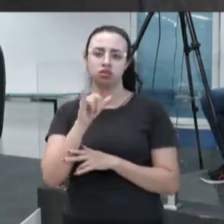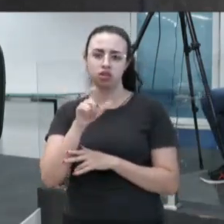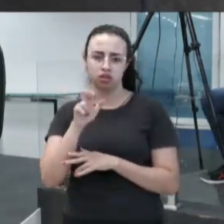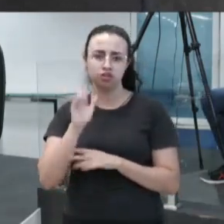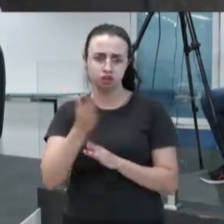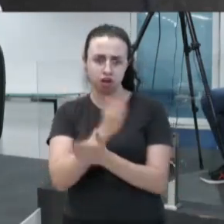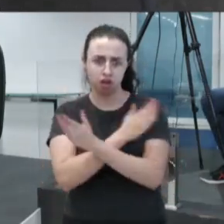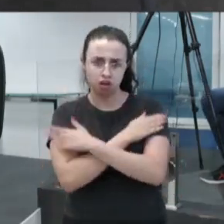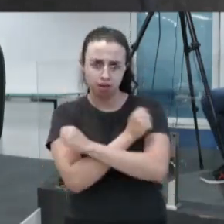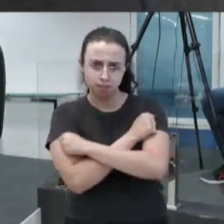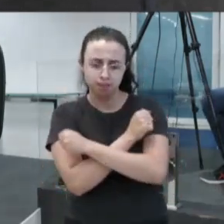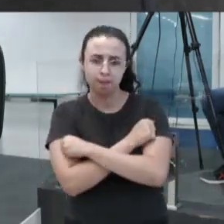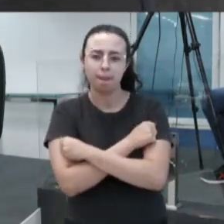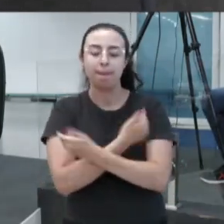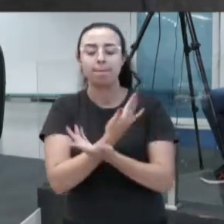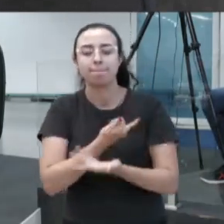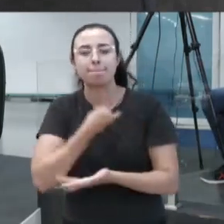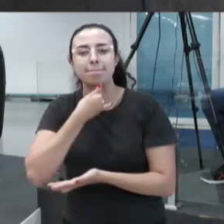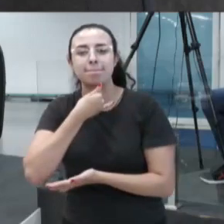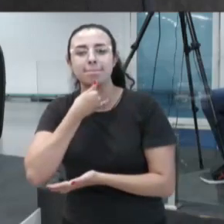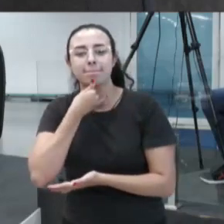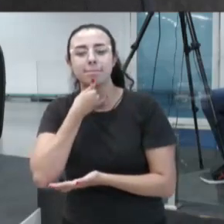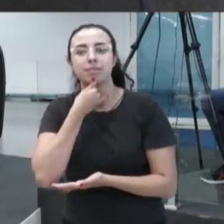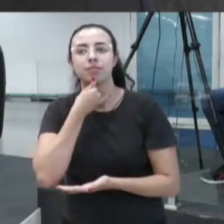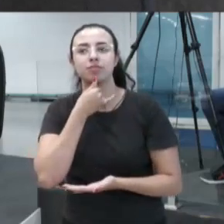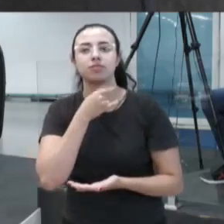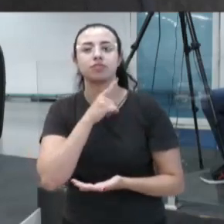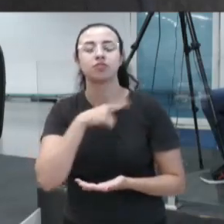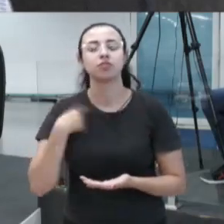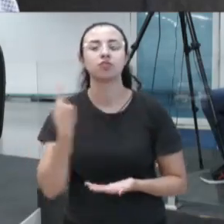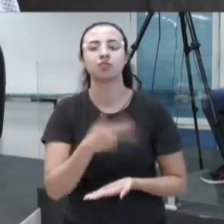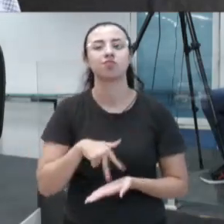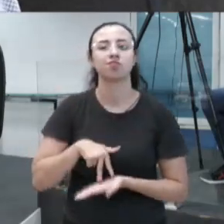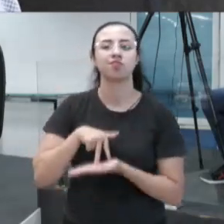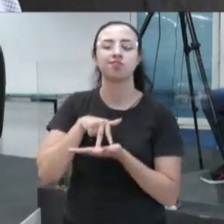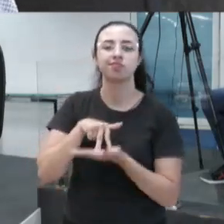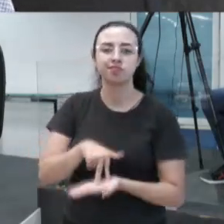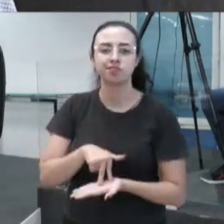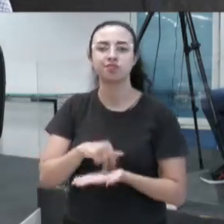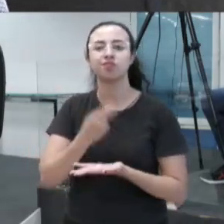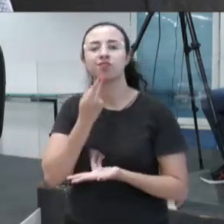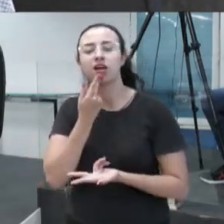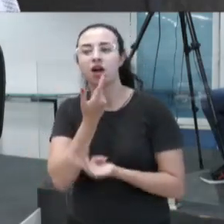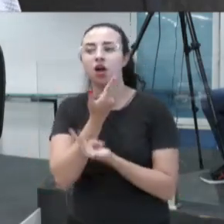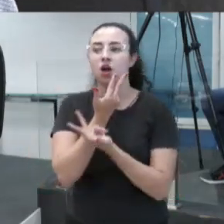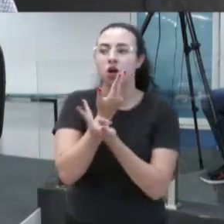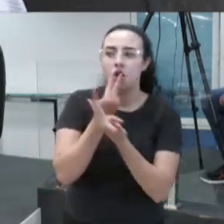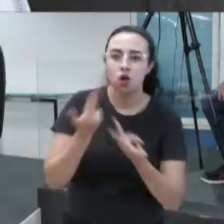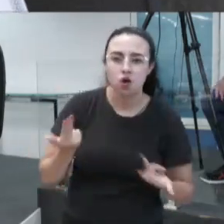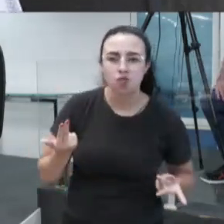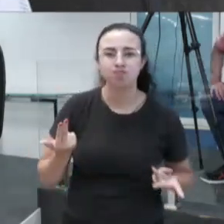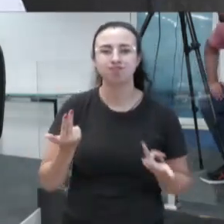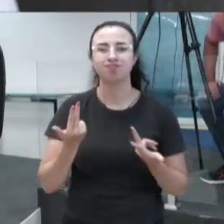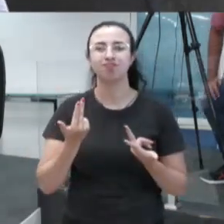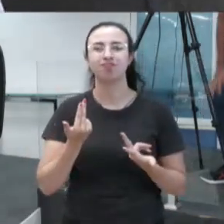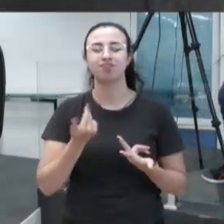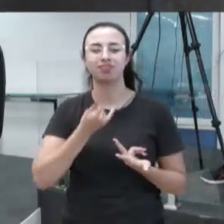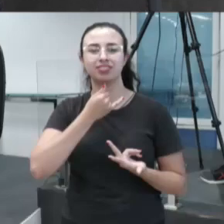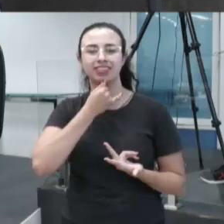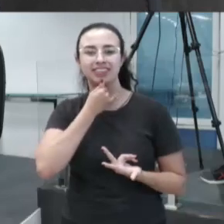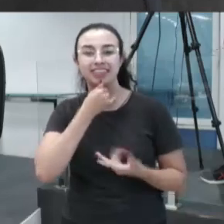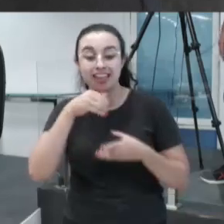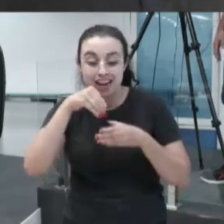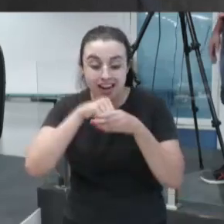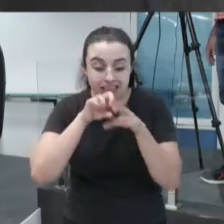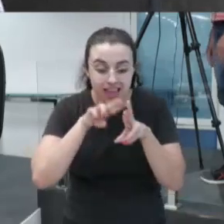Com profunda tristeza que a gente venha aqui dizer coisas dessa magnitude dentro da reunião